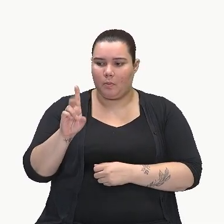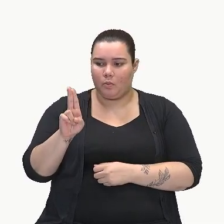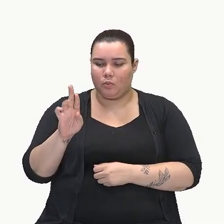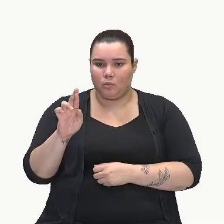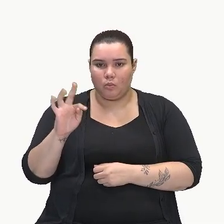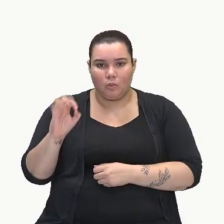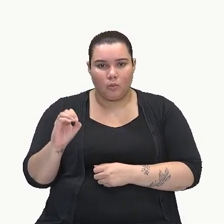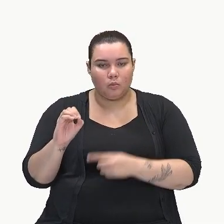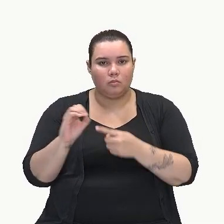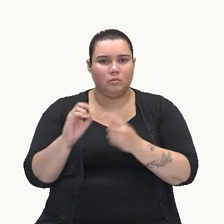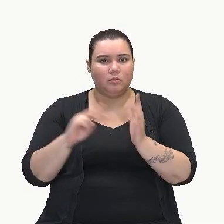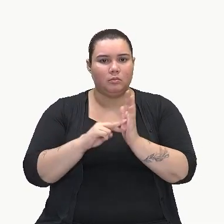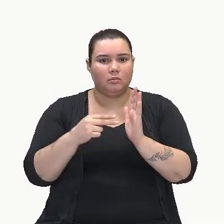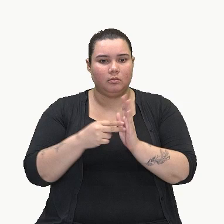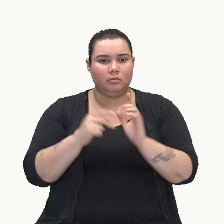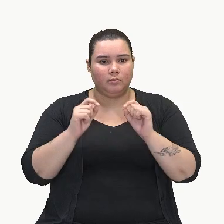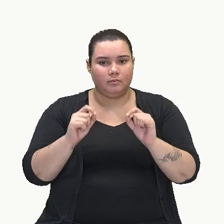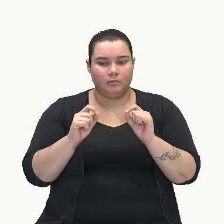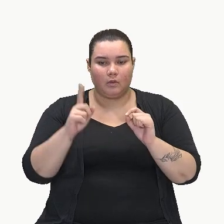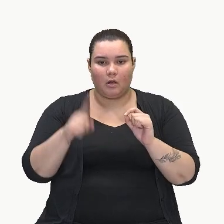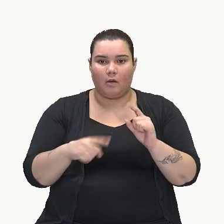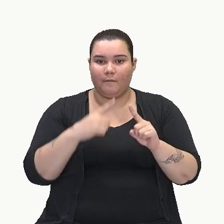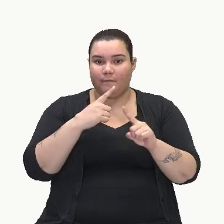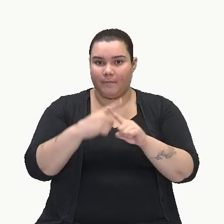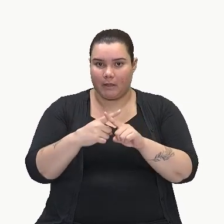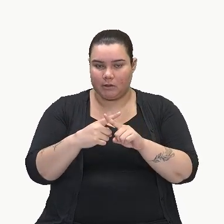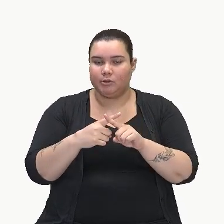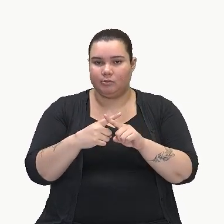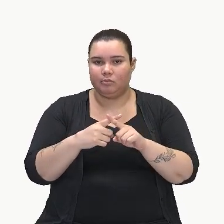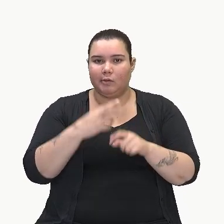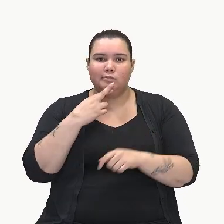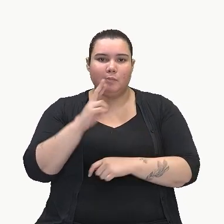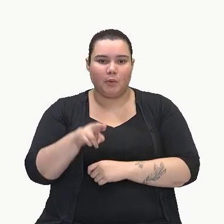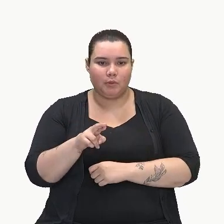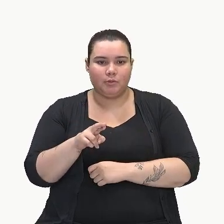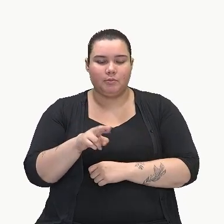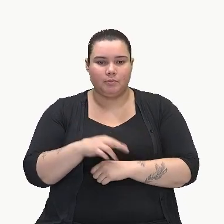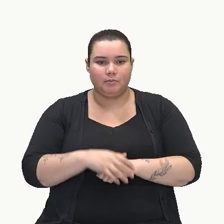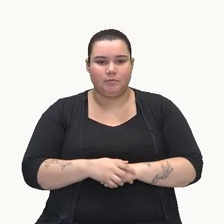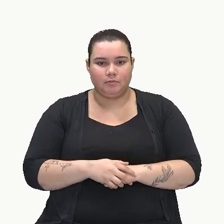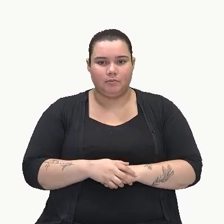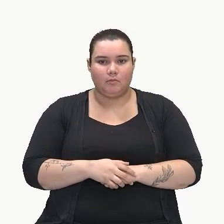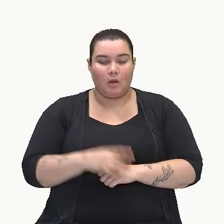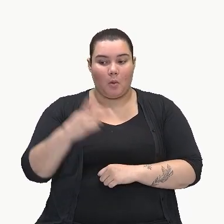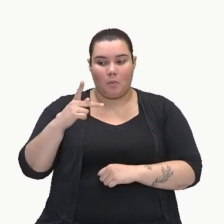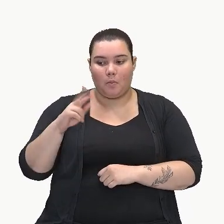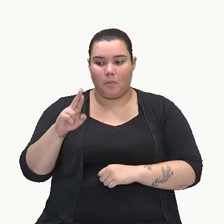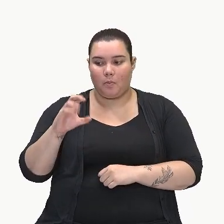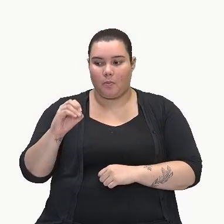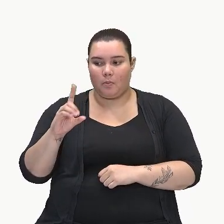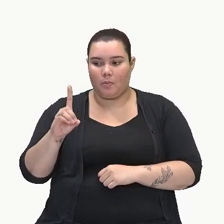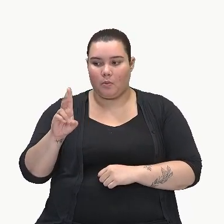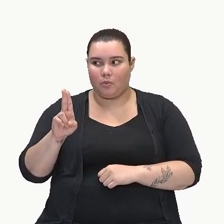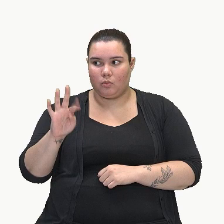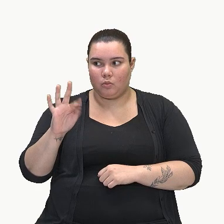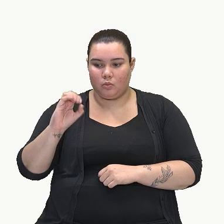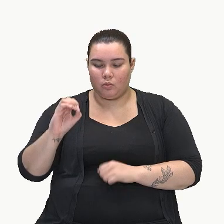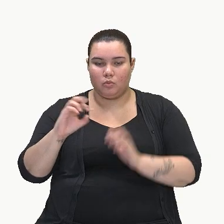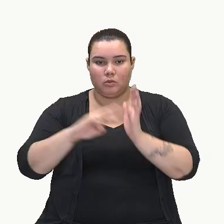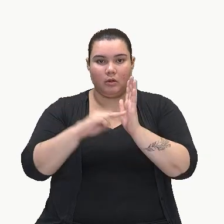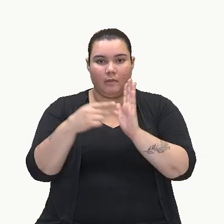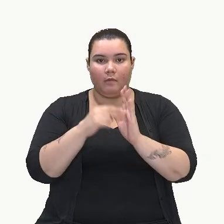referindo a multiplicação, ok? Produto é o resultado de uma multiplicação.